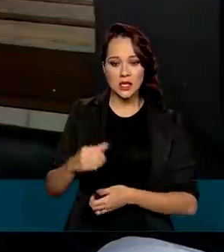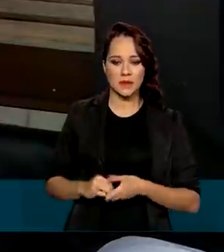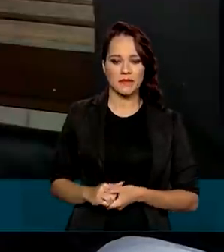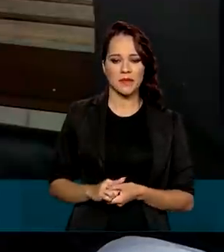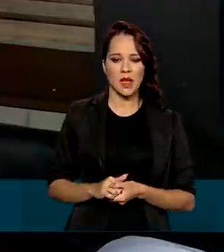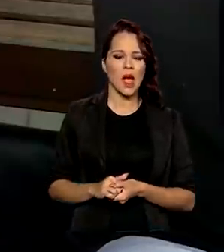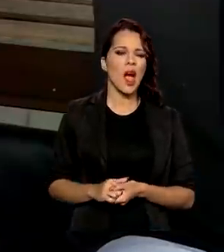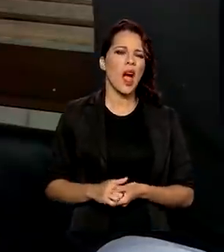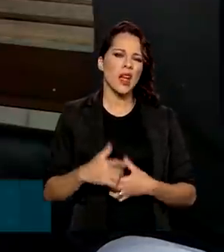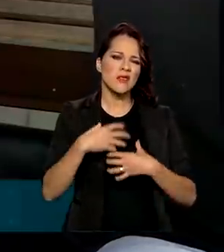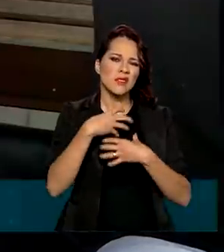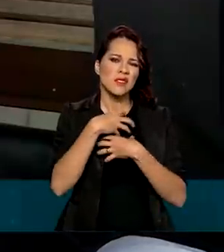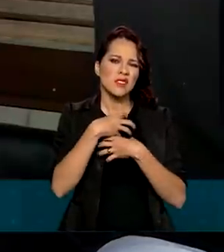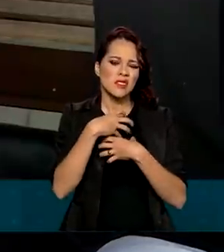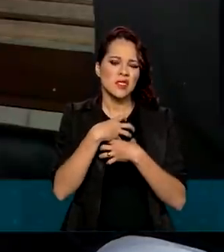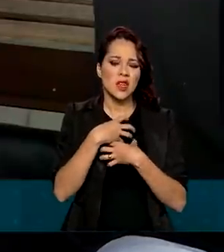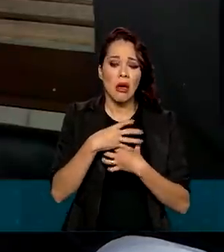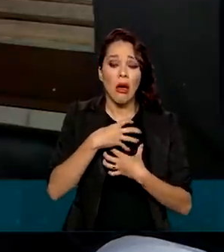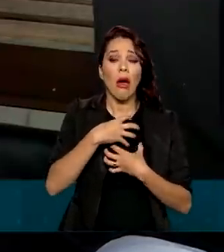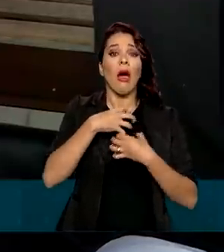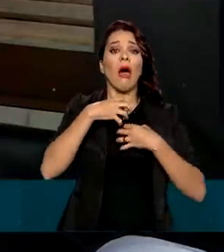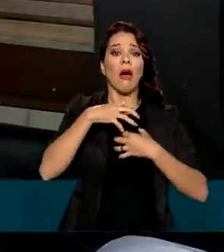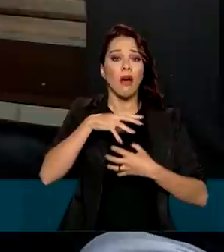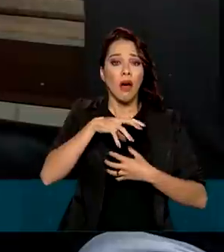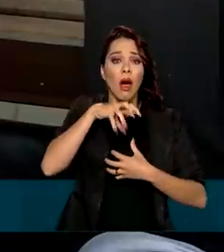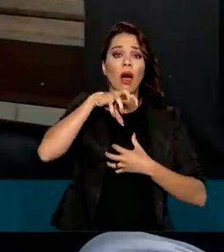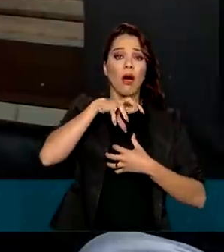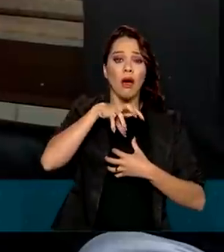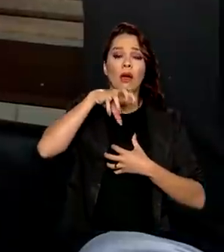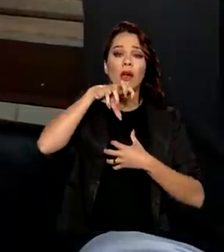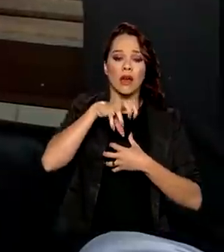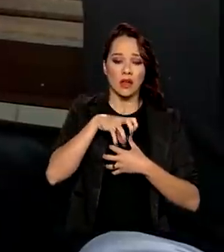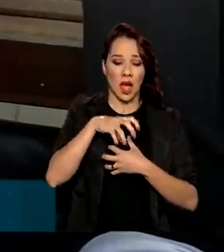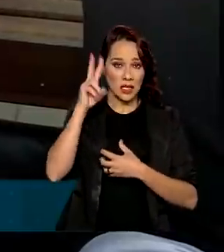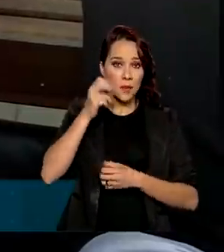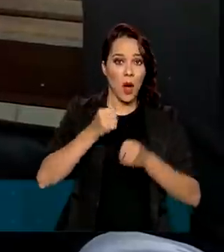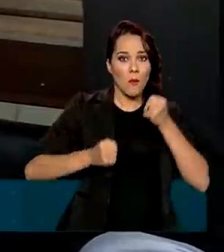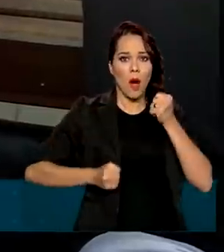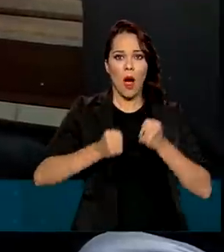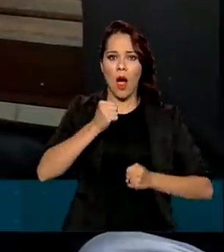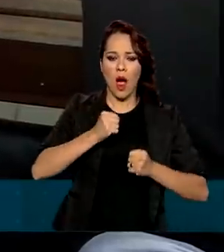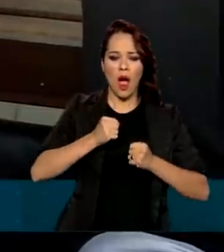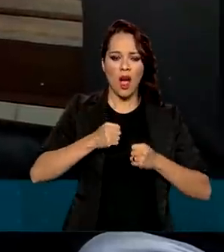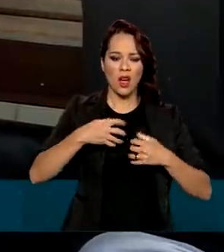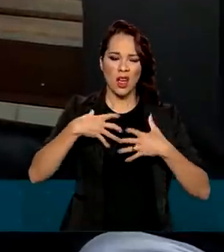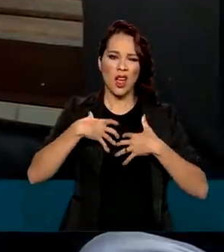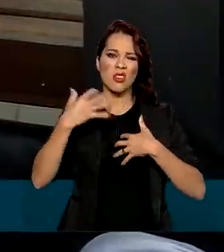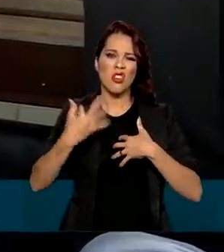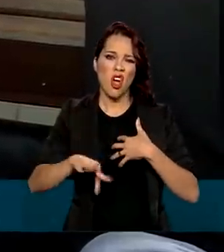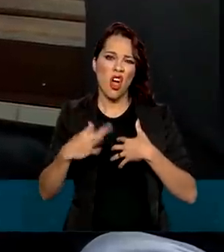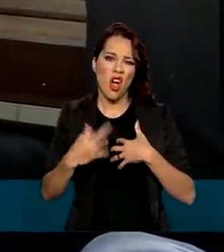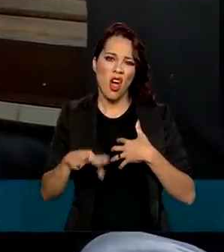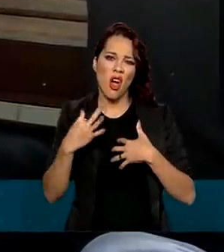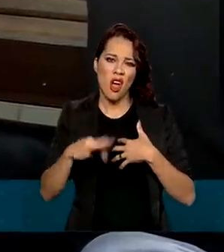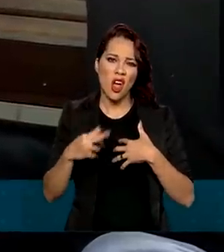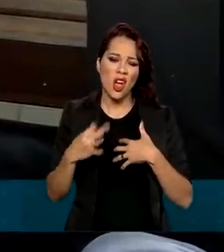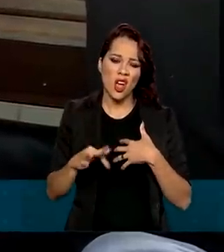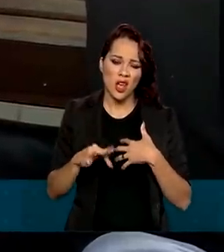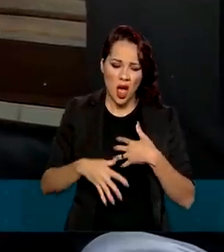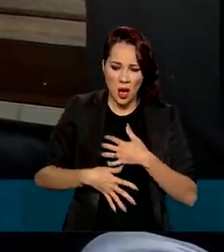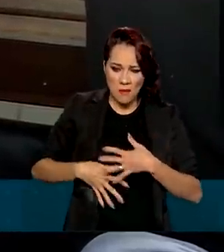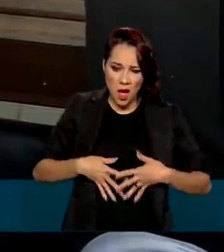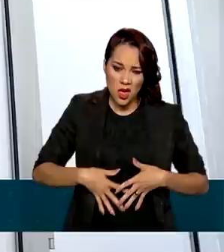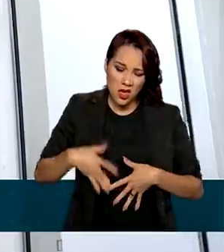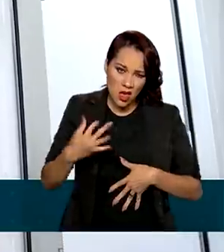Eu senti muita falta de ar. Sempre quando eu corro, eu sinto dor aqui, na